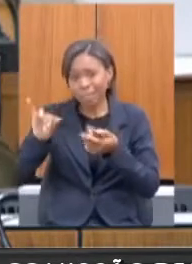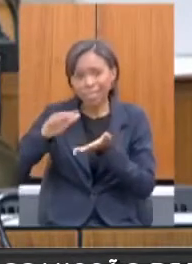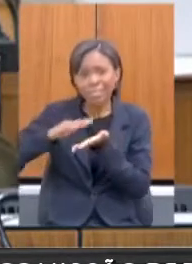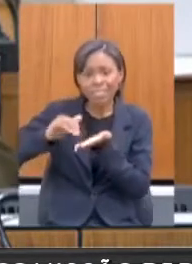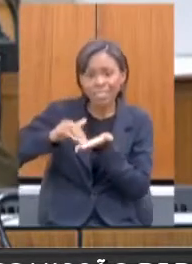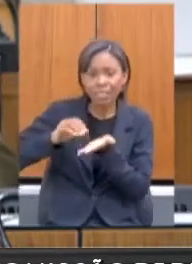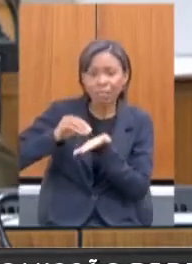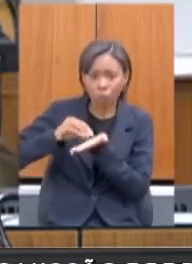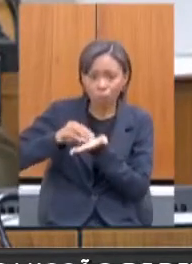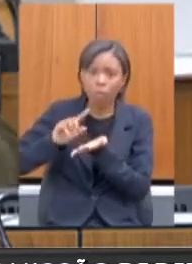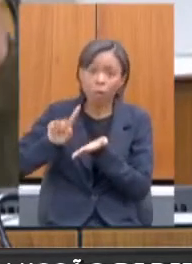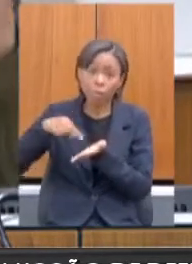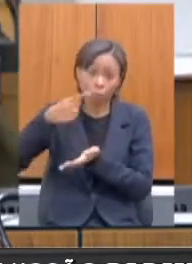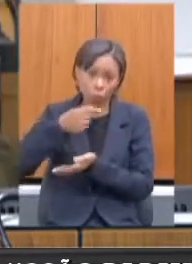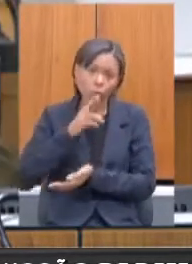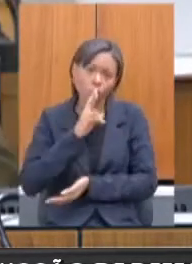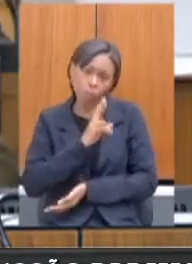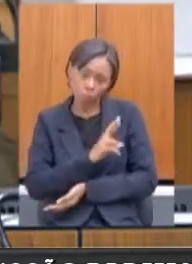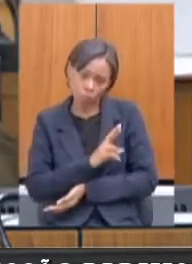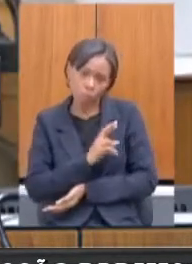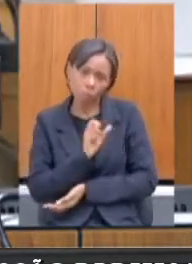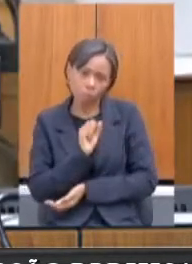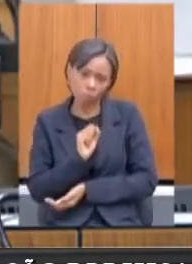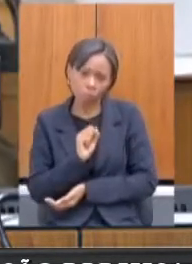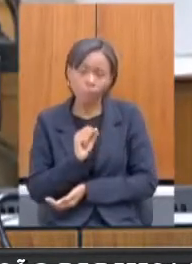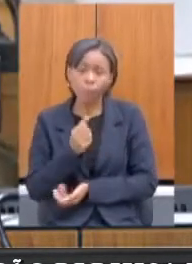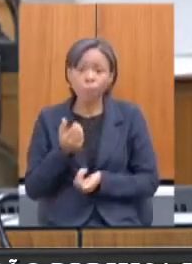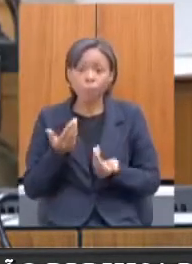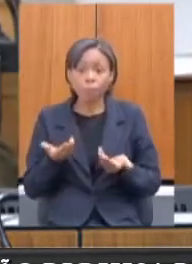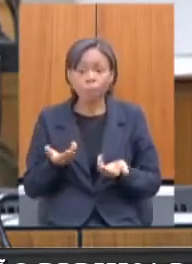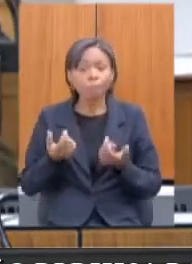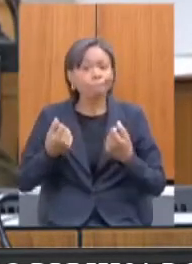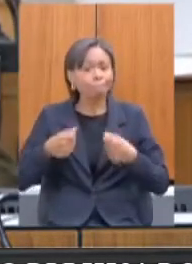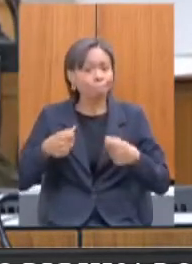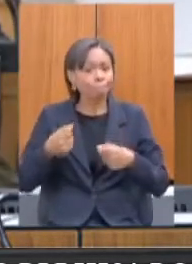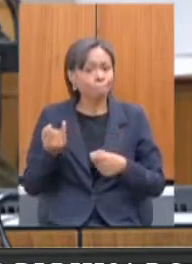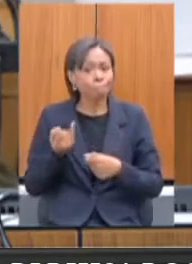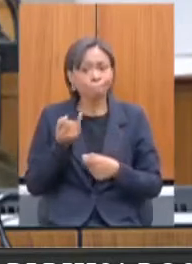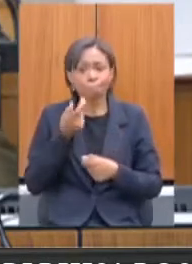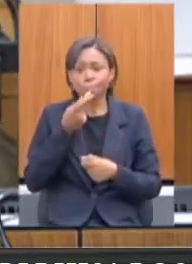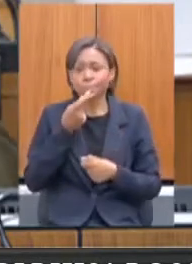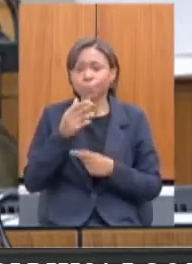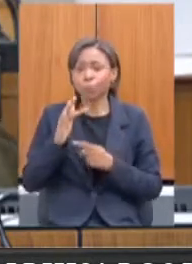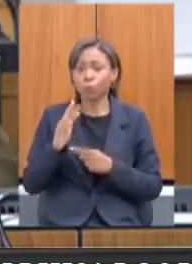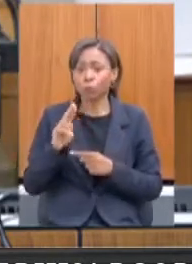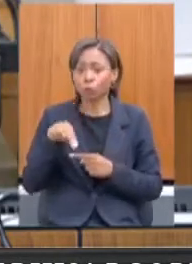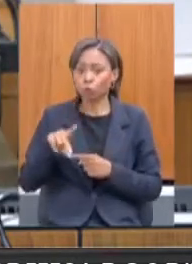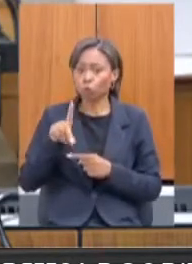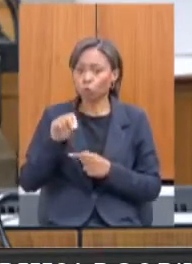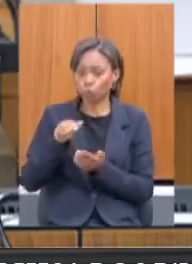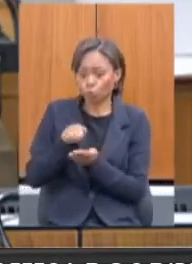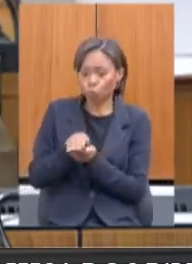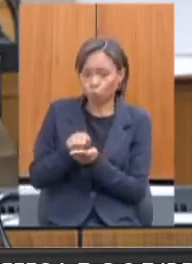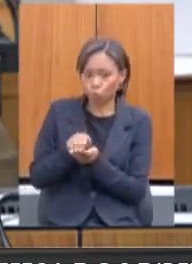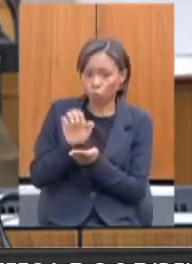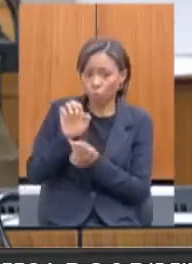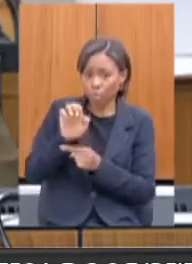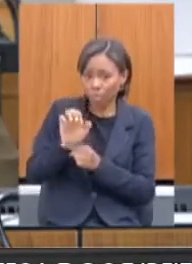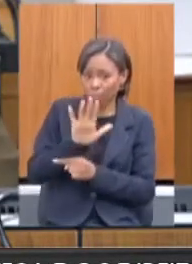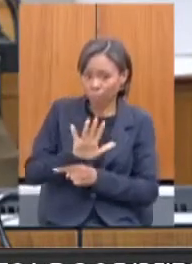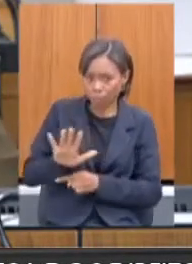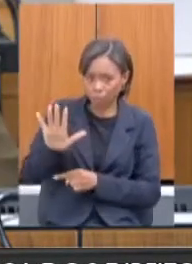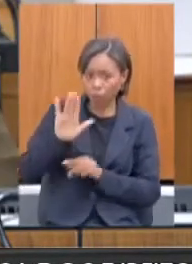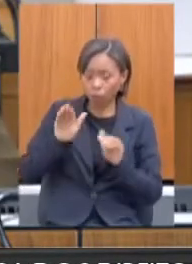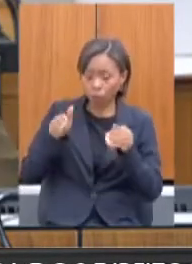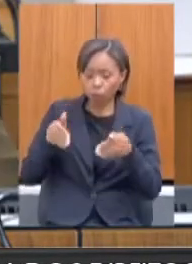as respostas, mas eu não poderia deixar de falar sobre o Fundo Estadual do Idoso. Nós estamos